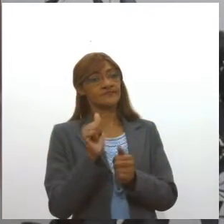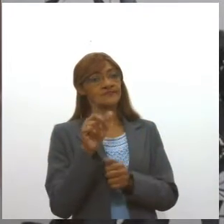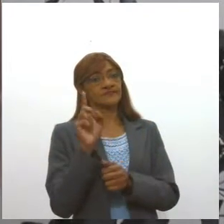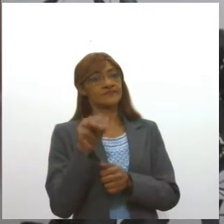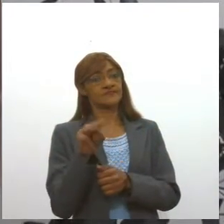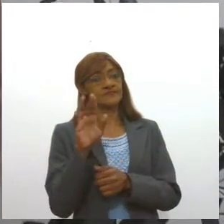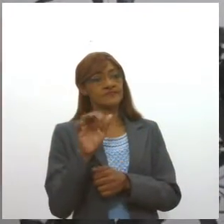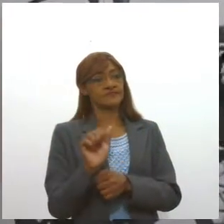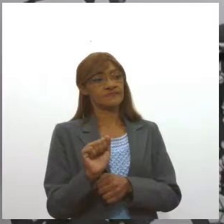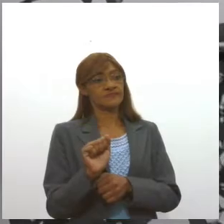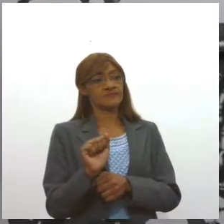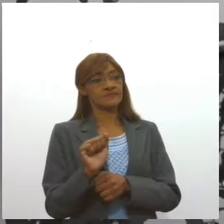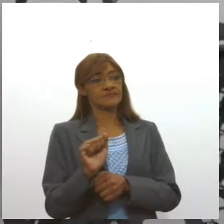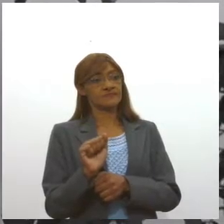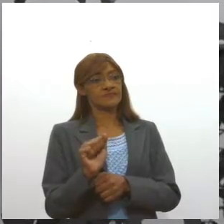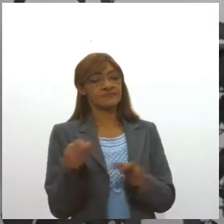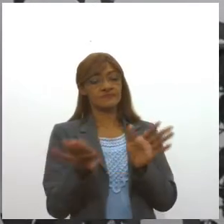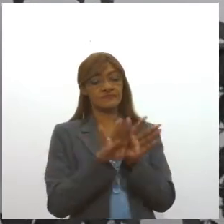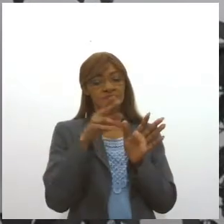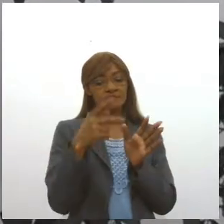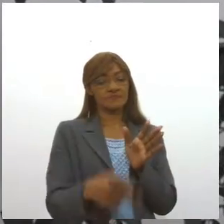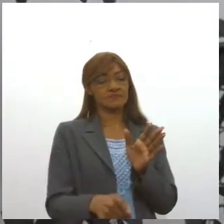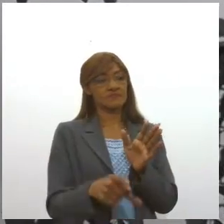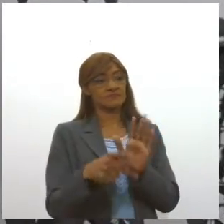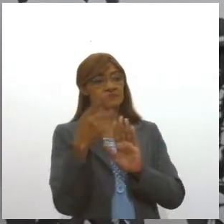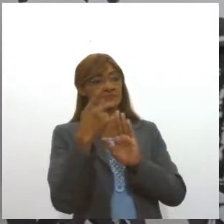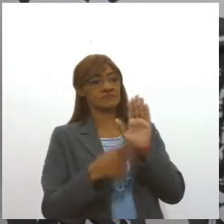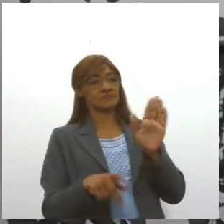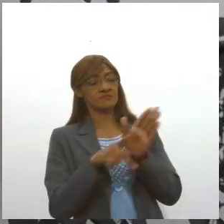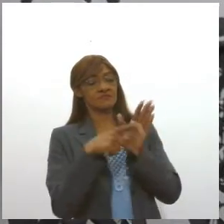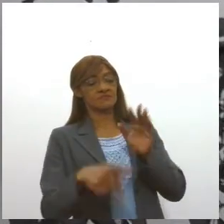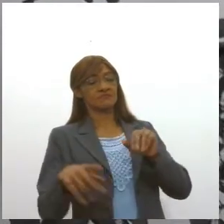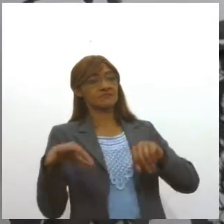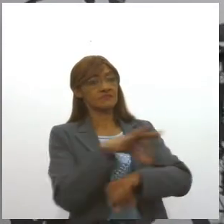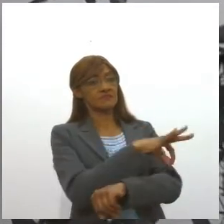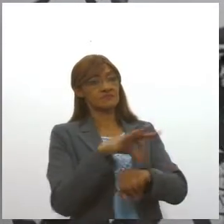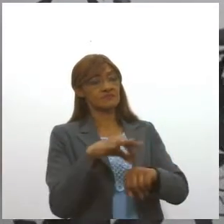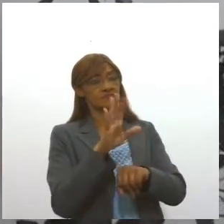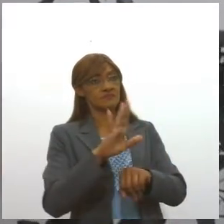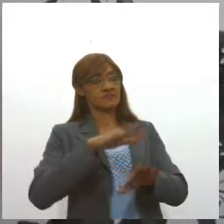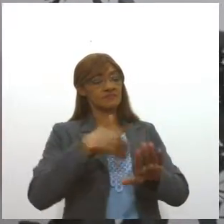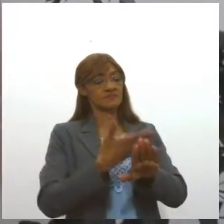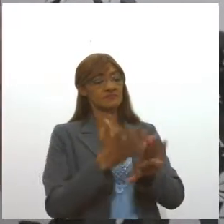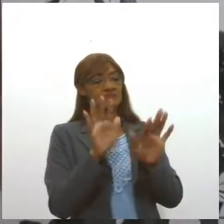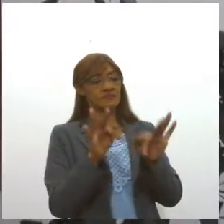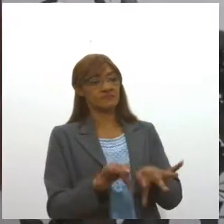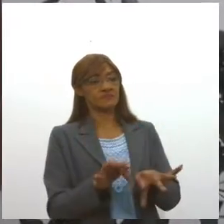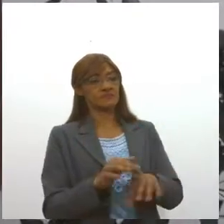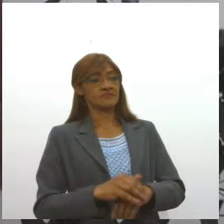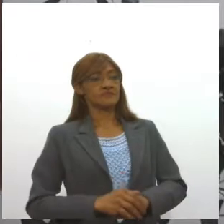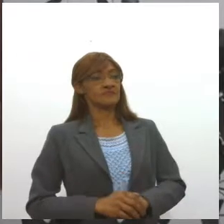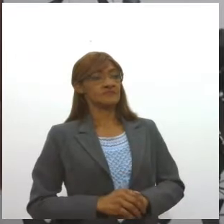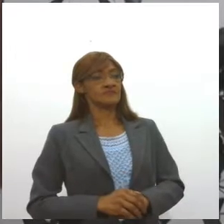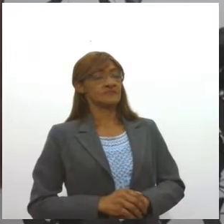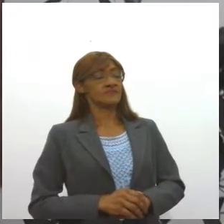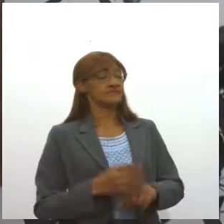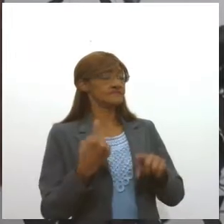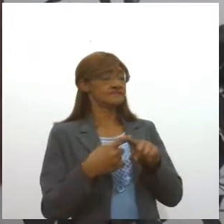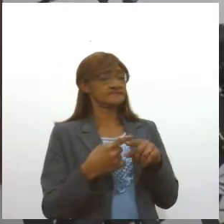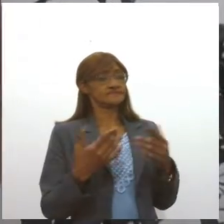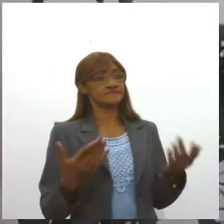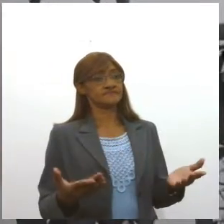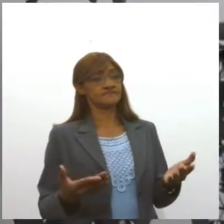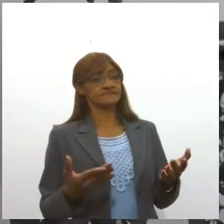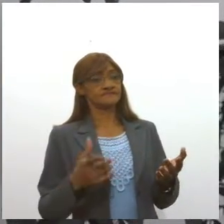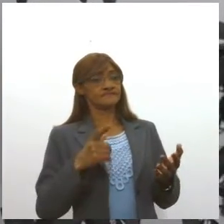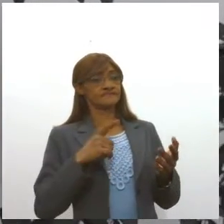ambiental eles vêm para aqui para fazer o projeto arquitetônico. E aqui a gente acompanha até o final. Porque não adianta também se fazer o projeto